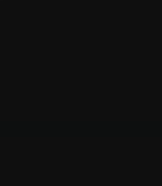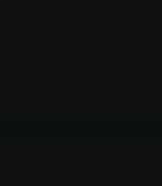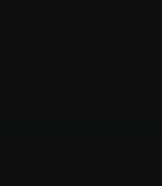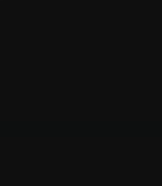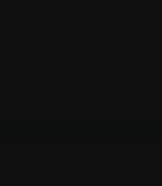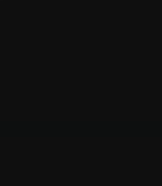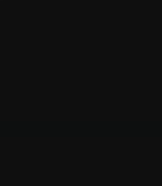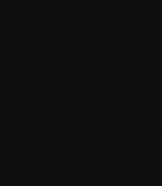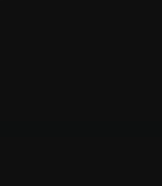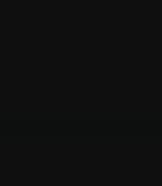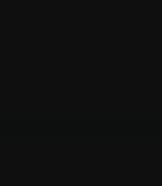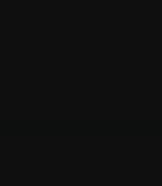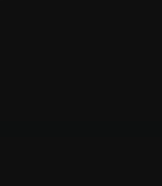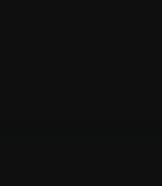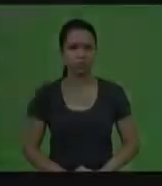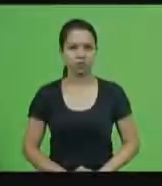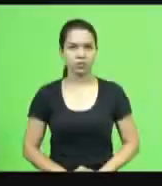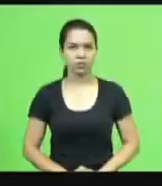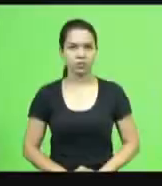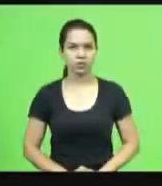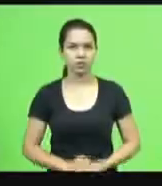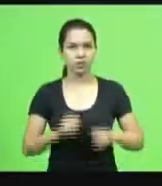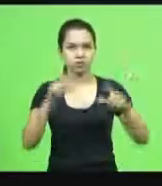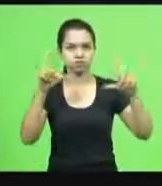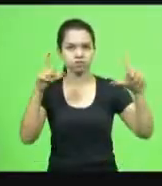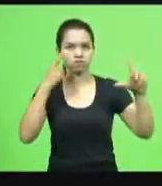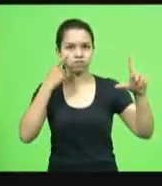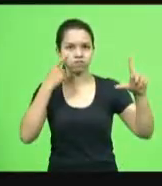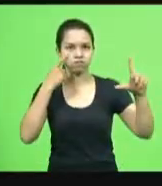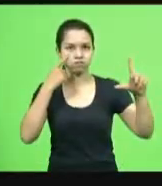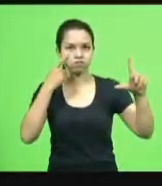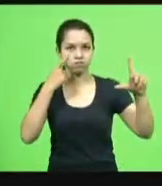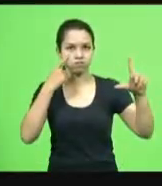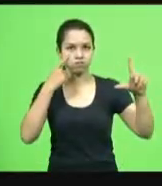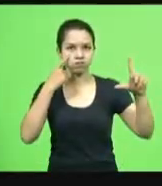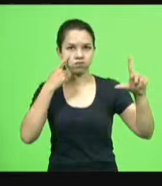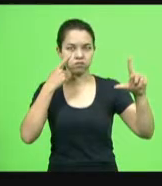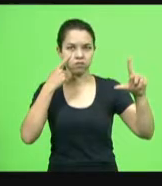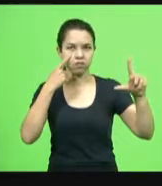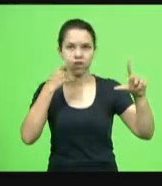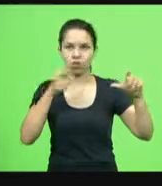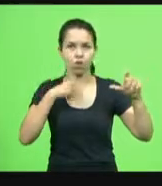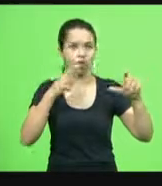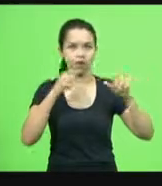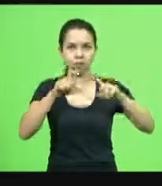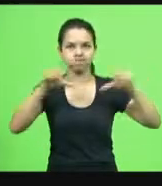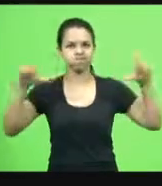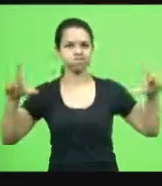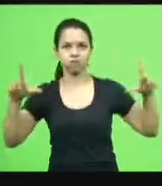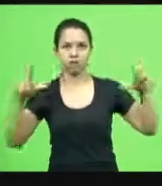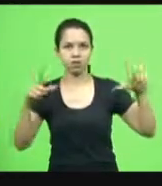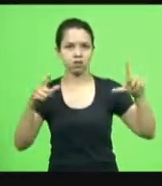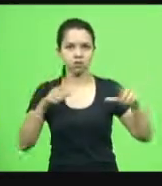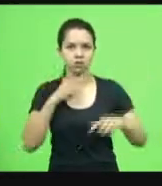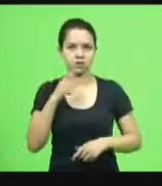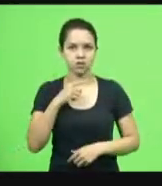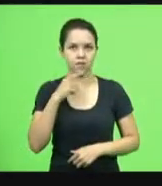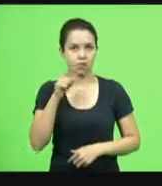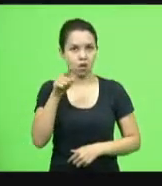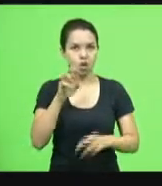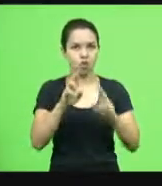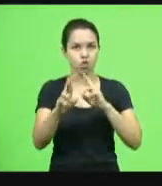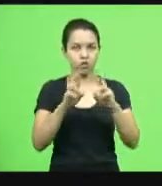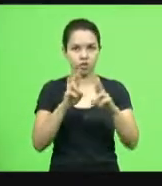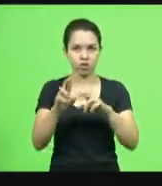isso daí dá para abrir a imagem não dá para abrir bom isso daí é uma rodovia estadual